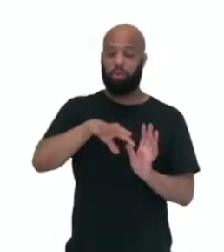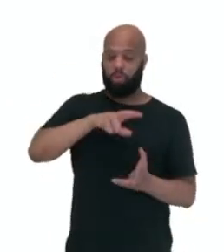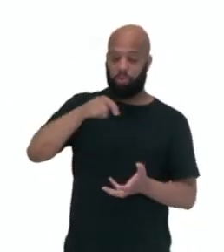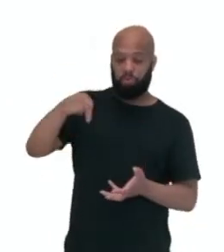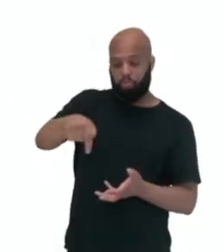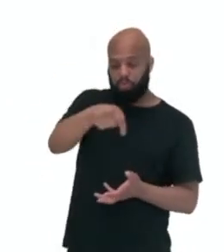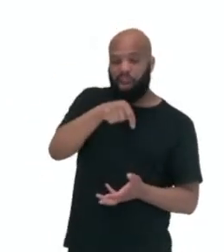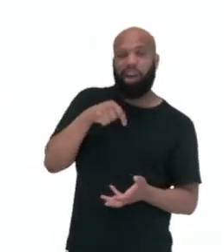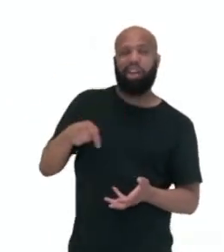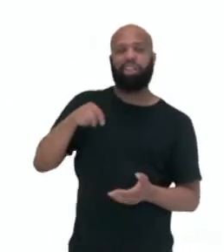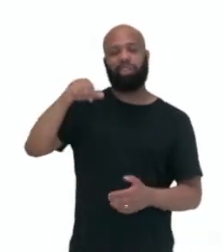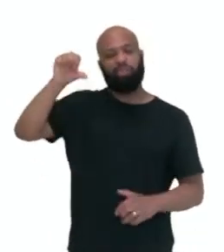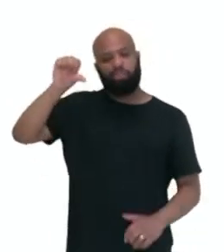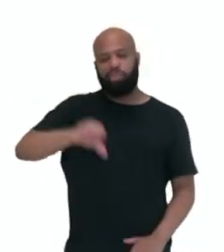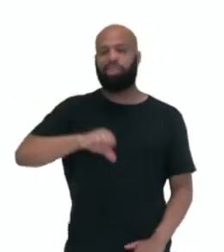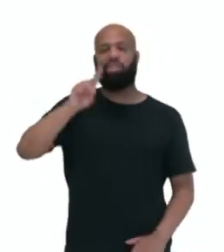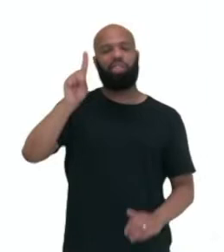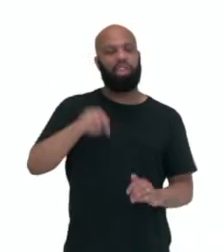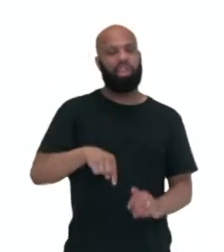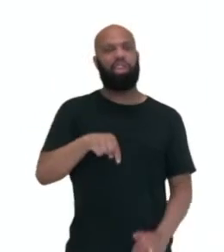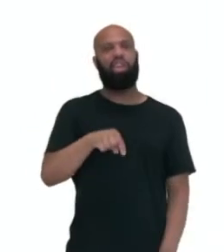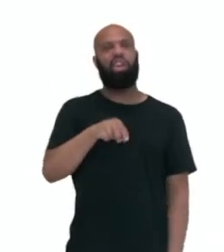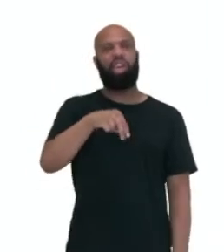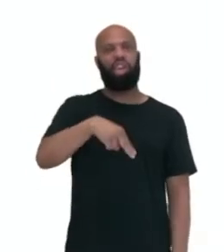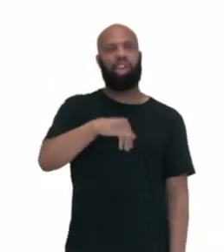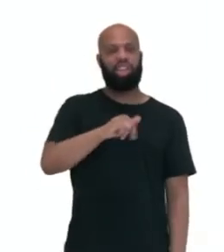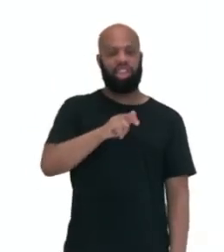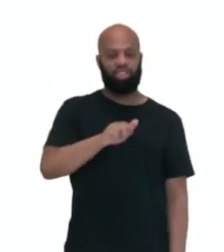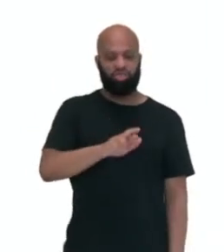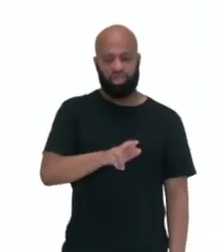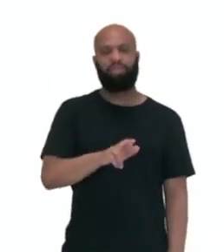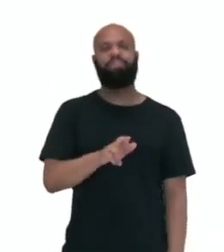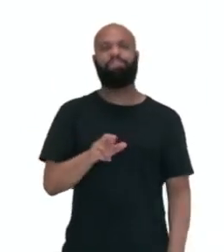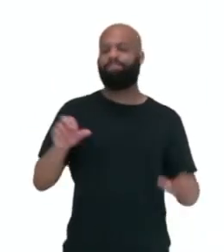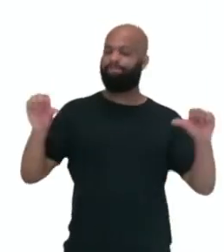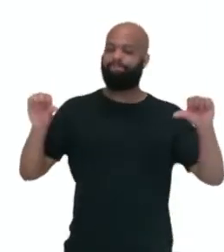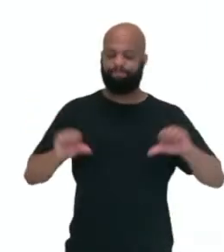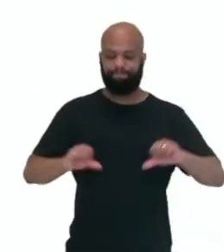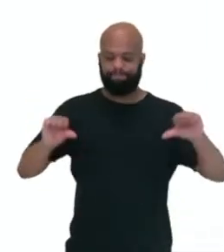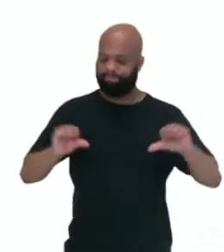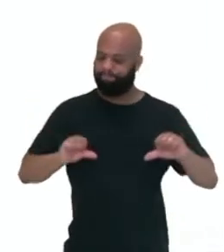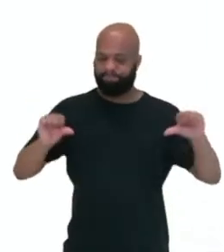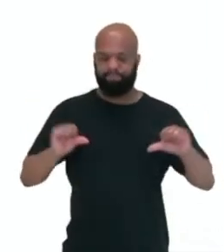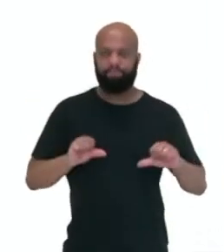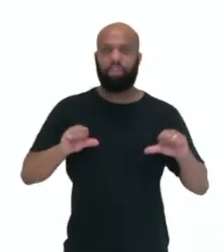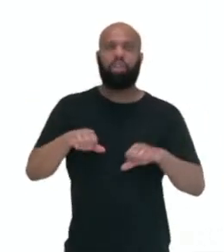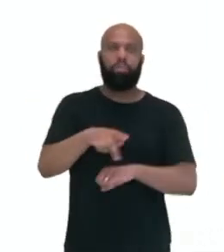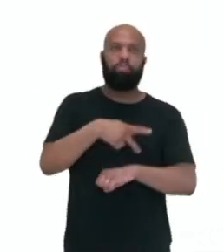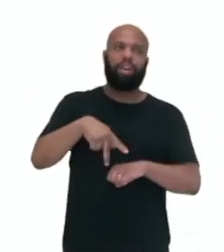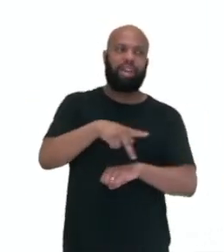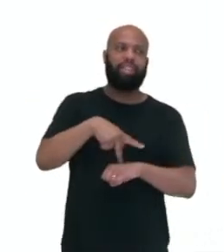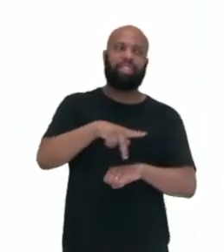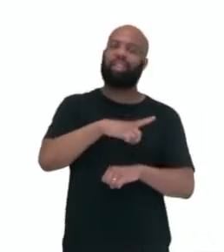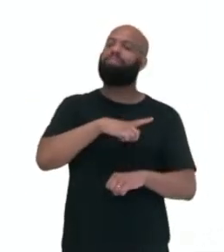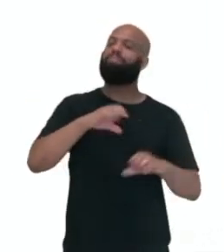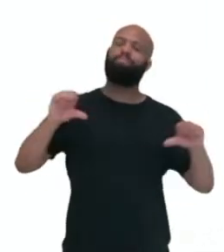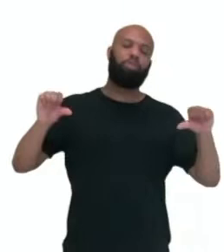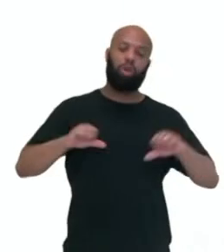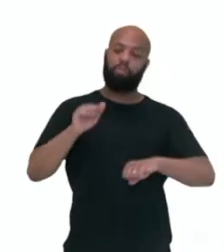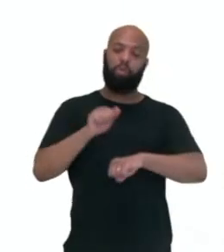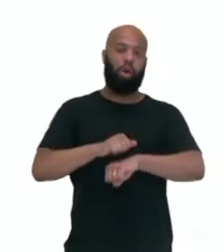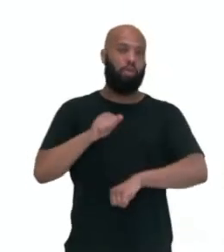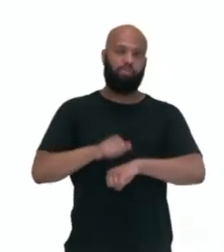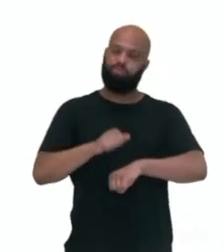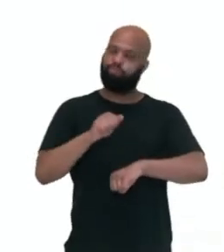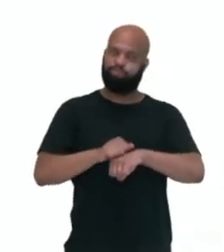,352 é o IDH do Níger, que é um dos países aí mais pobres do